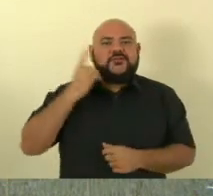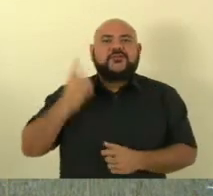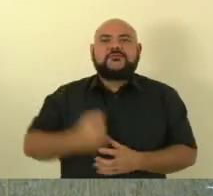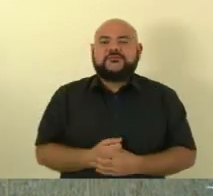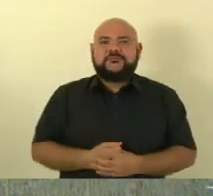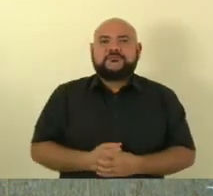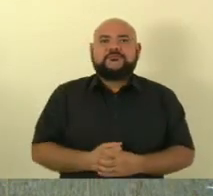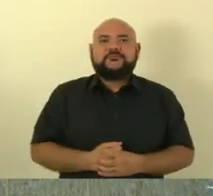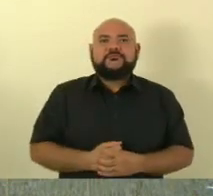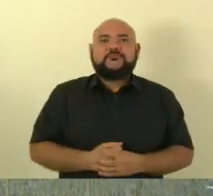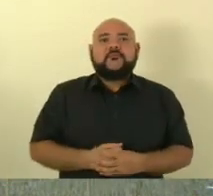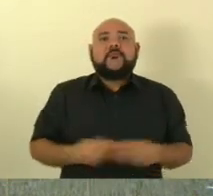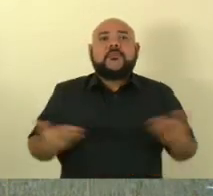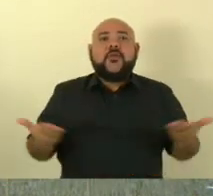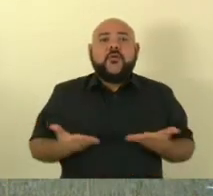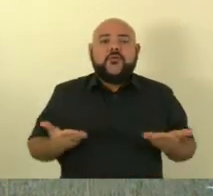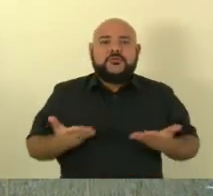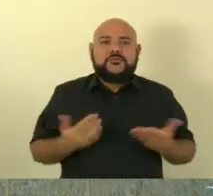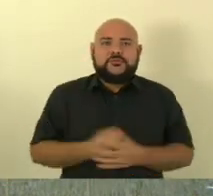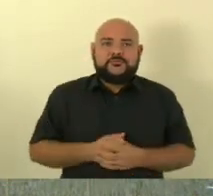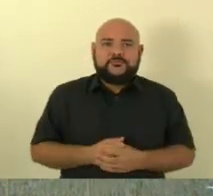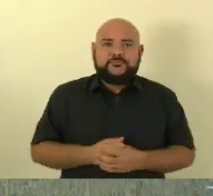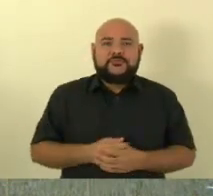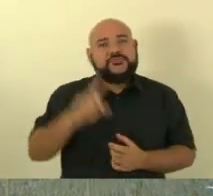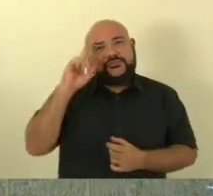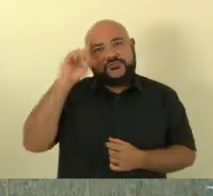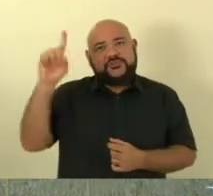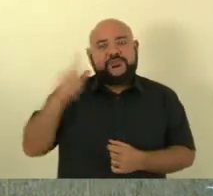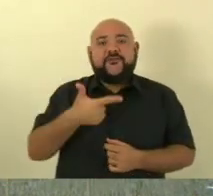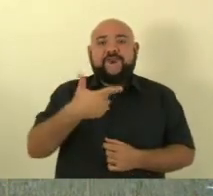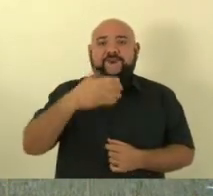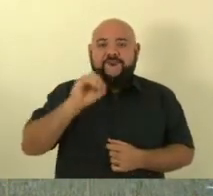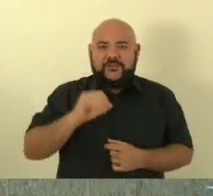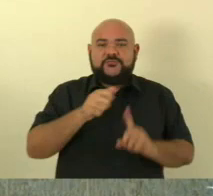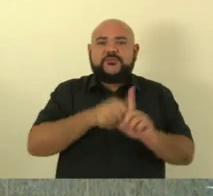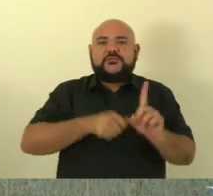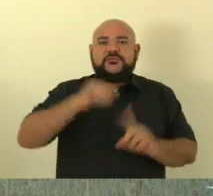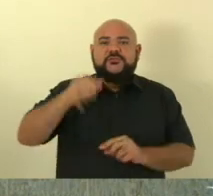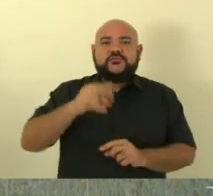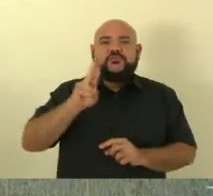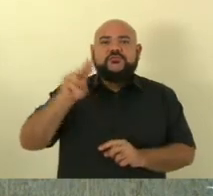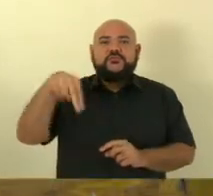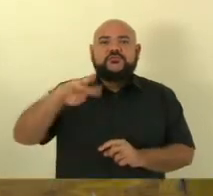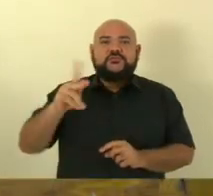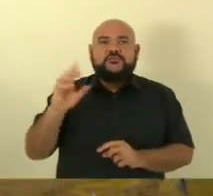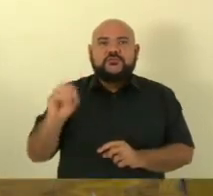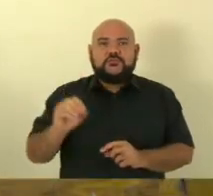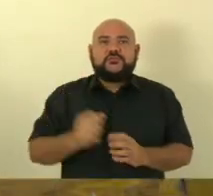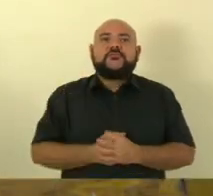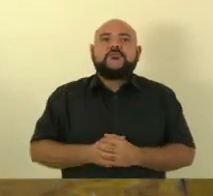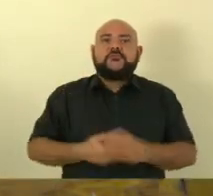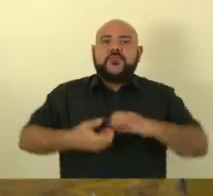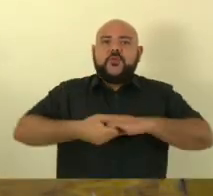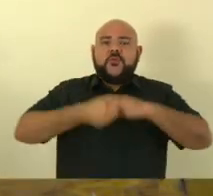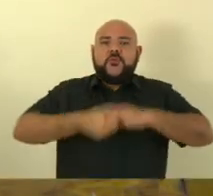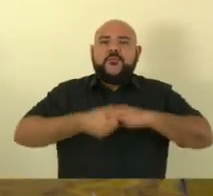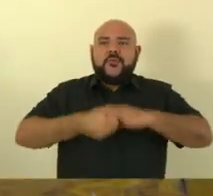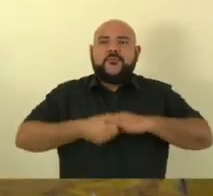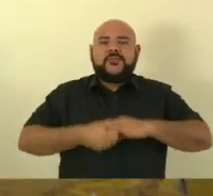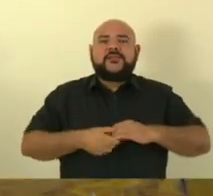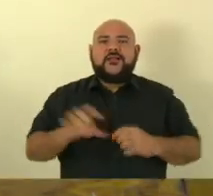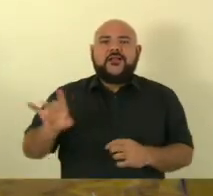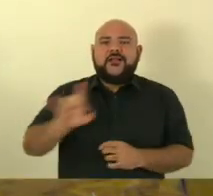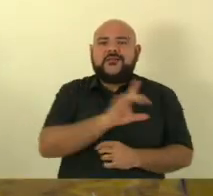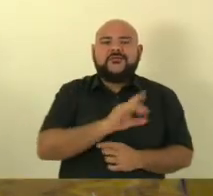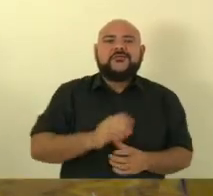hoje Torino dia 20 de junho eu quero cumprimentar os nossos inspetores penitenciários que são